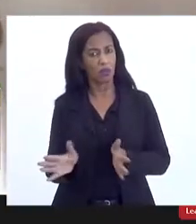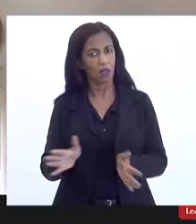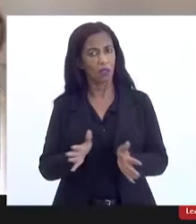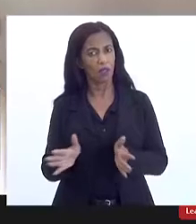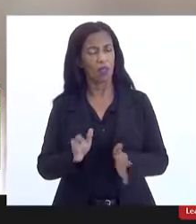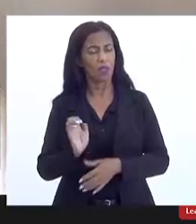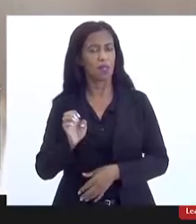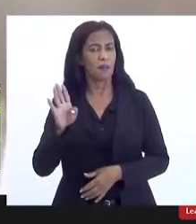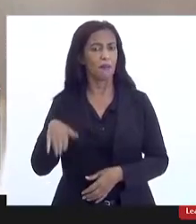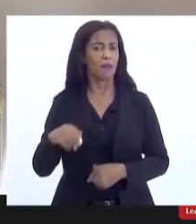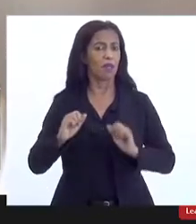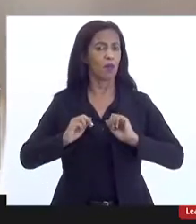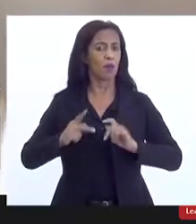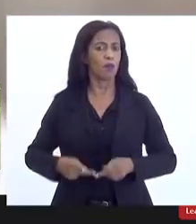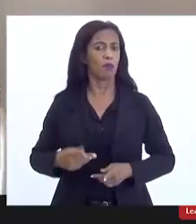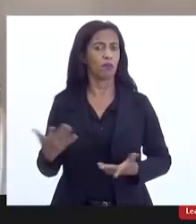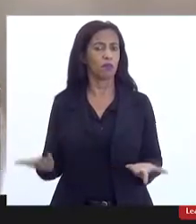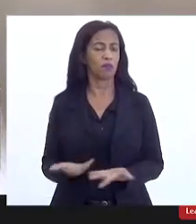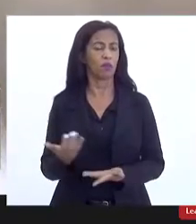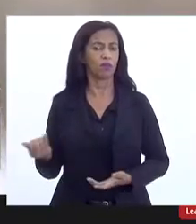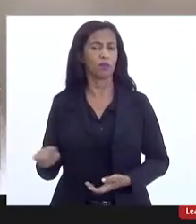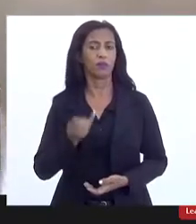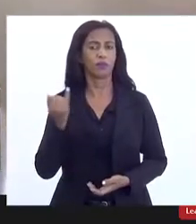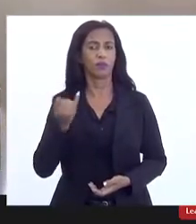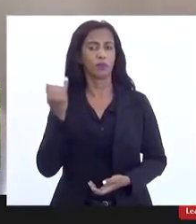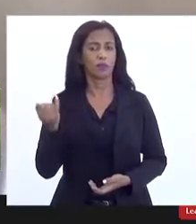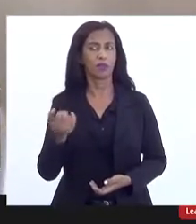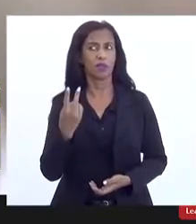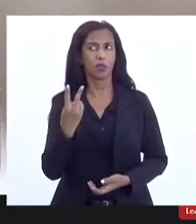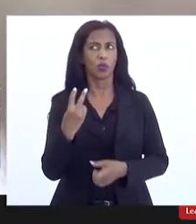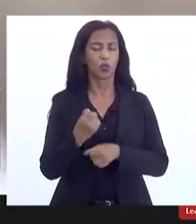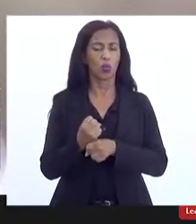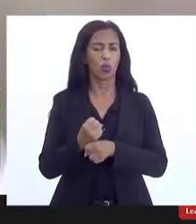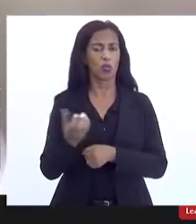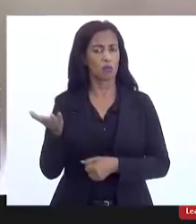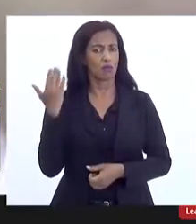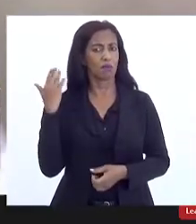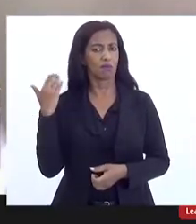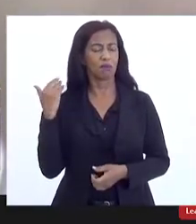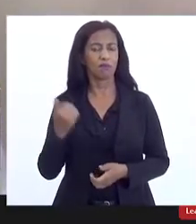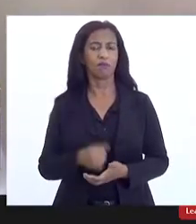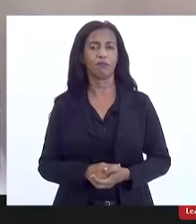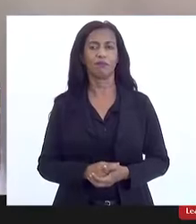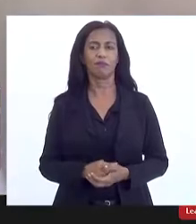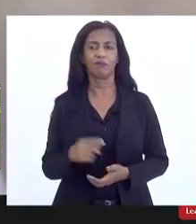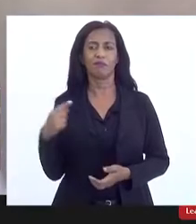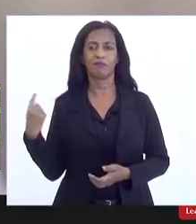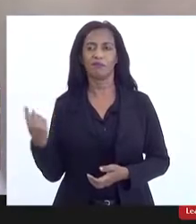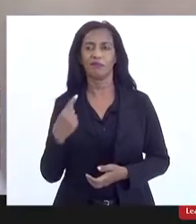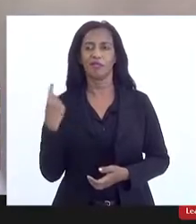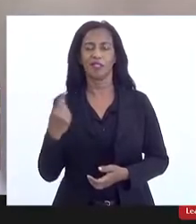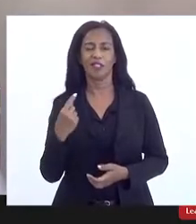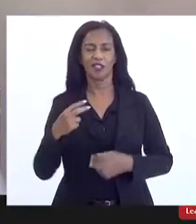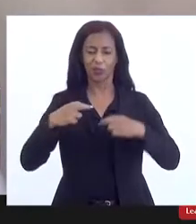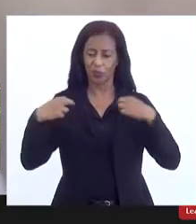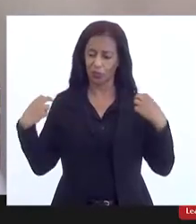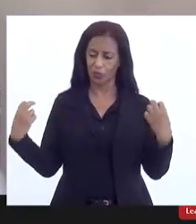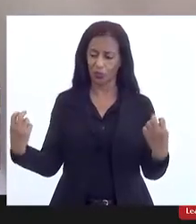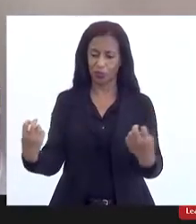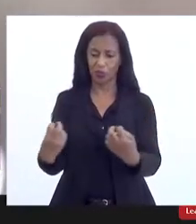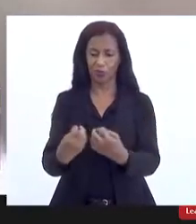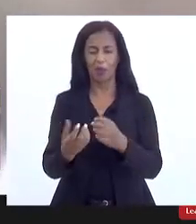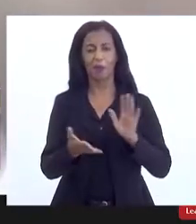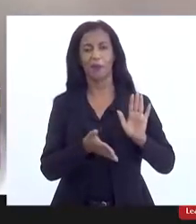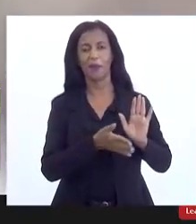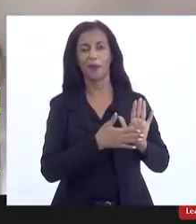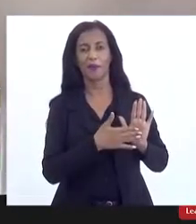esse bem humano tão fundamental. Pensar que há dois anos atrás, deputada Mônica, a gente fazia uma roda de conversa pelo mandato